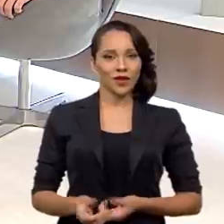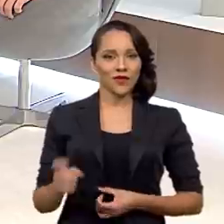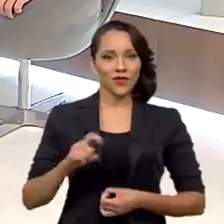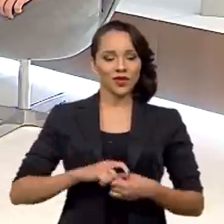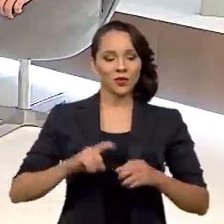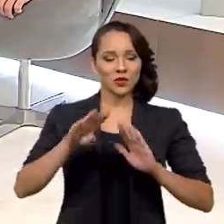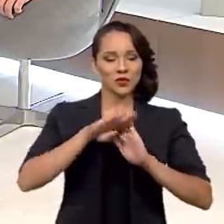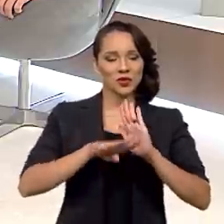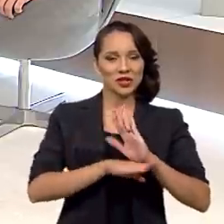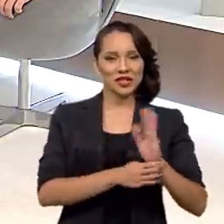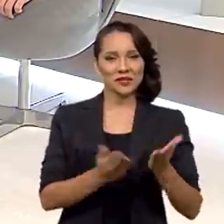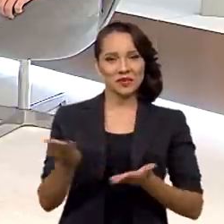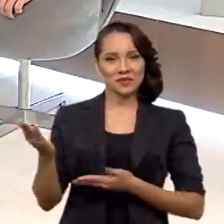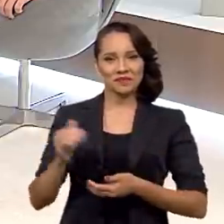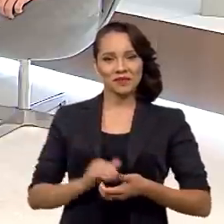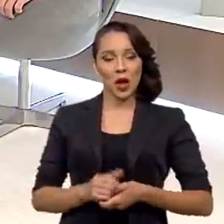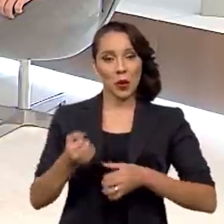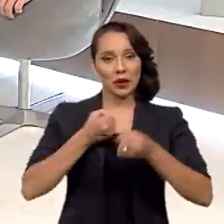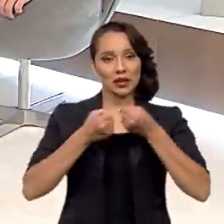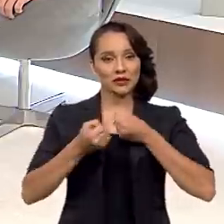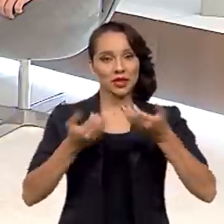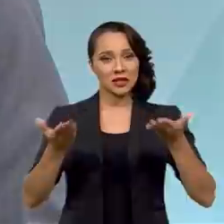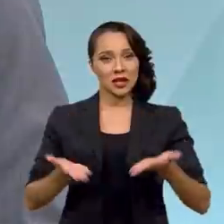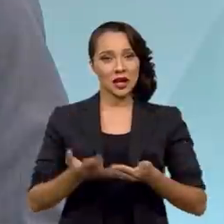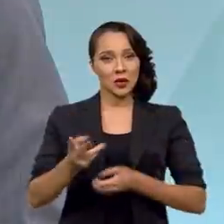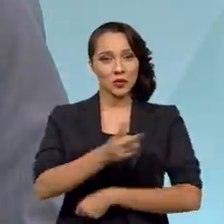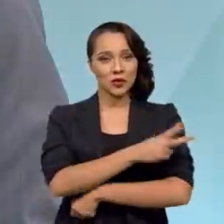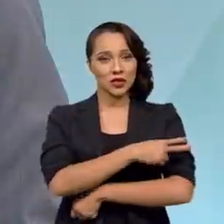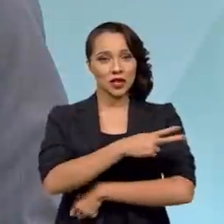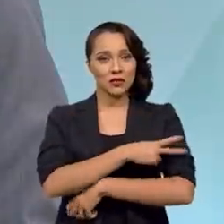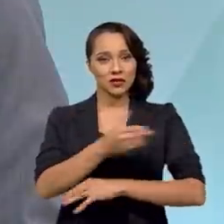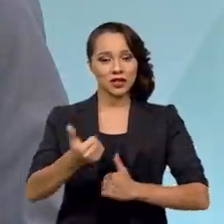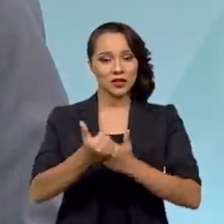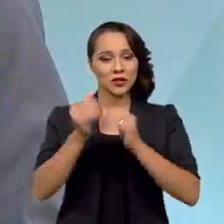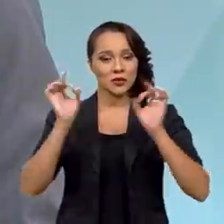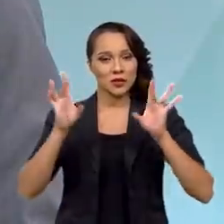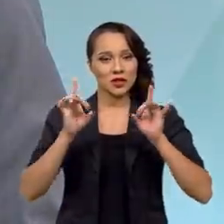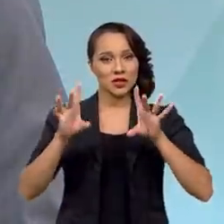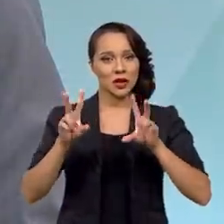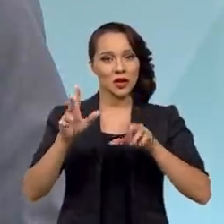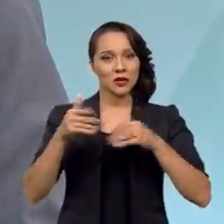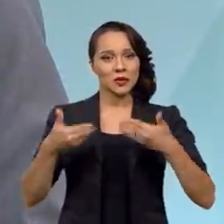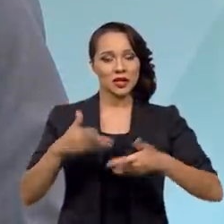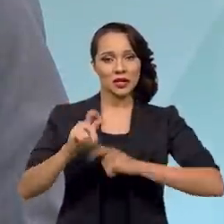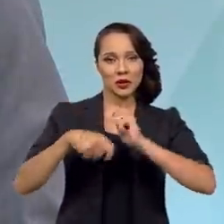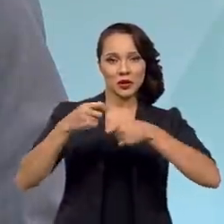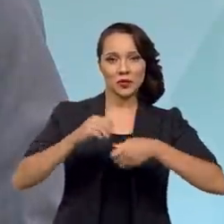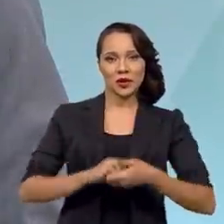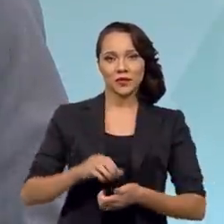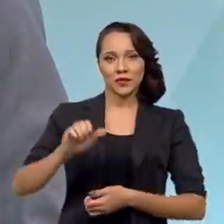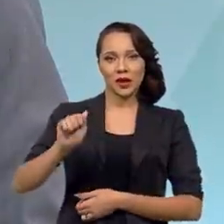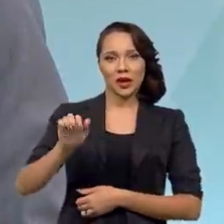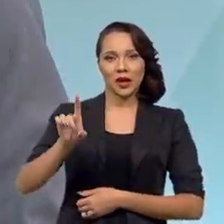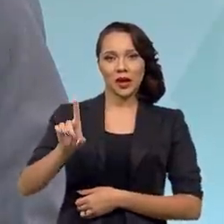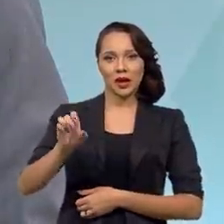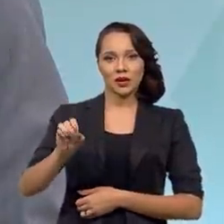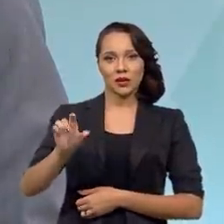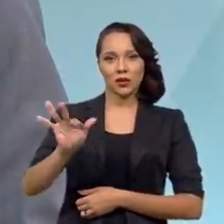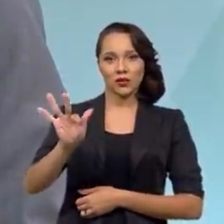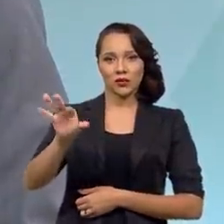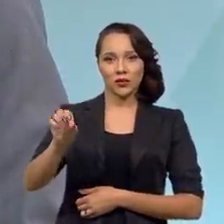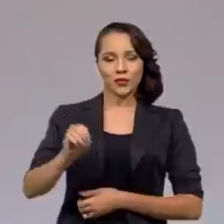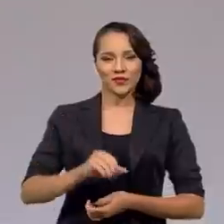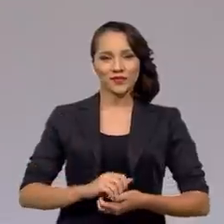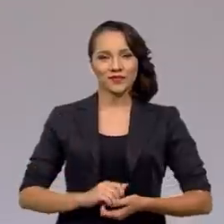Voltamos com o Brasil em pauta, entrevistado ao assessor especial de assuntos estratégicos do Ministério da Economia, Adolfo Saksida.